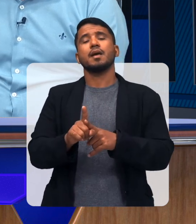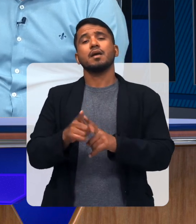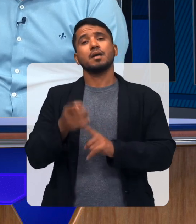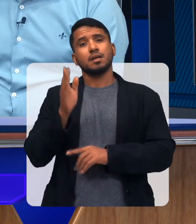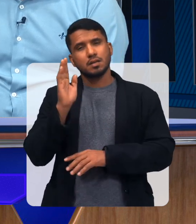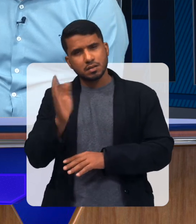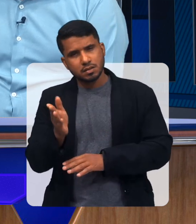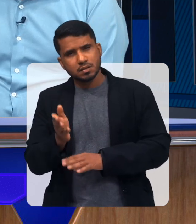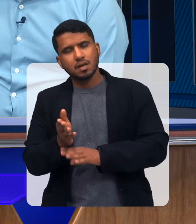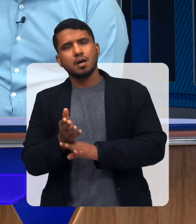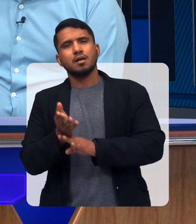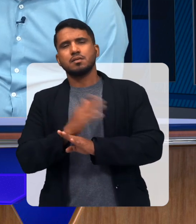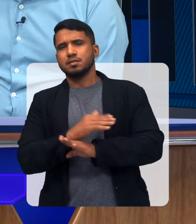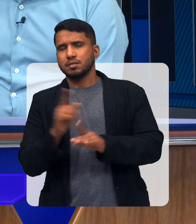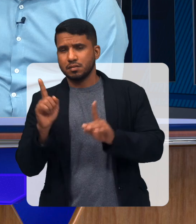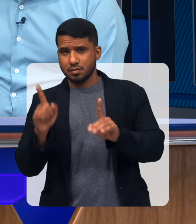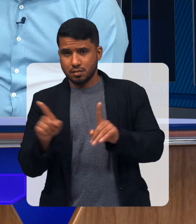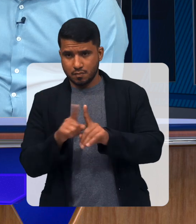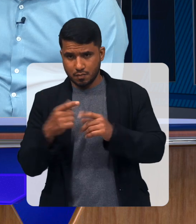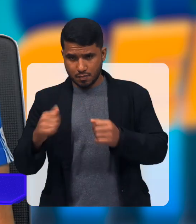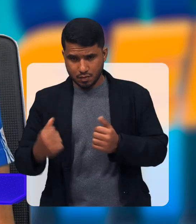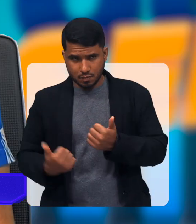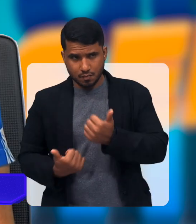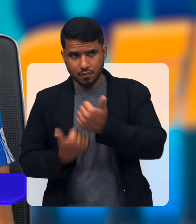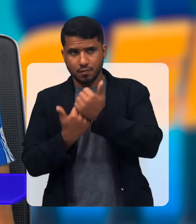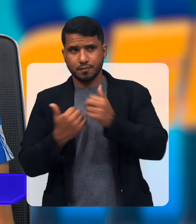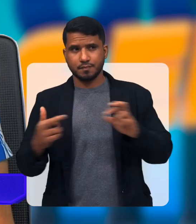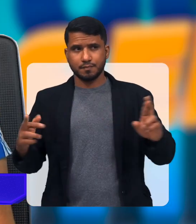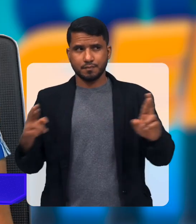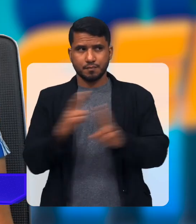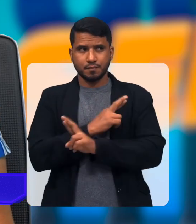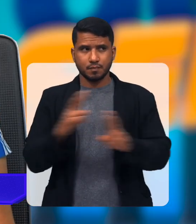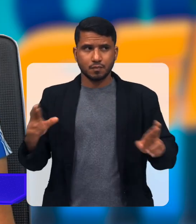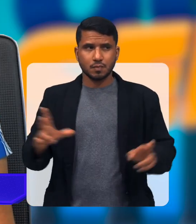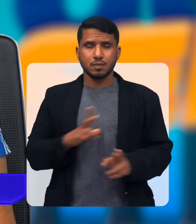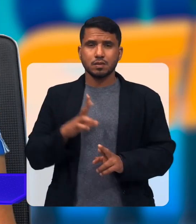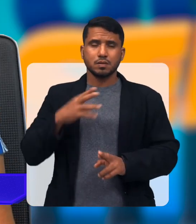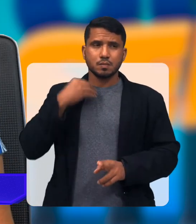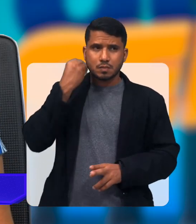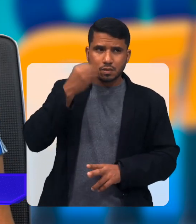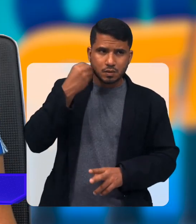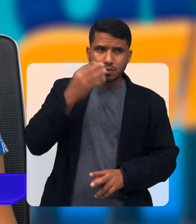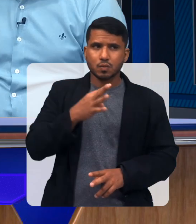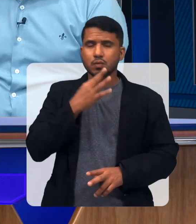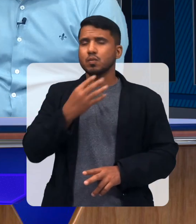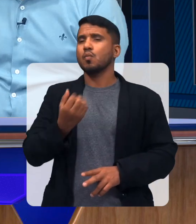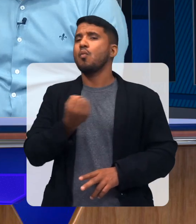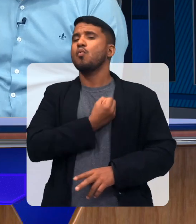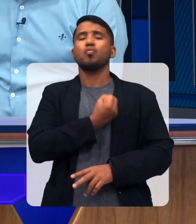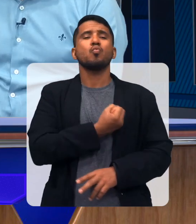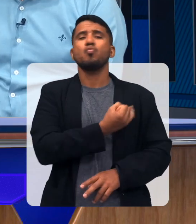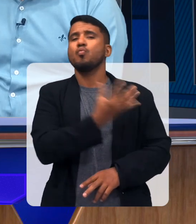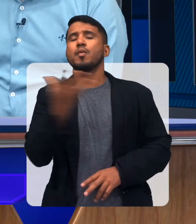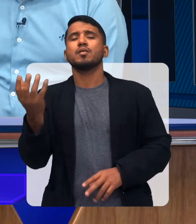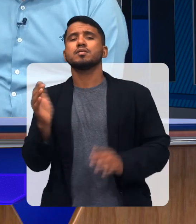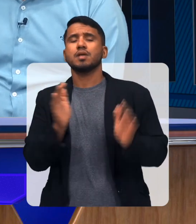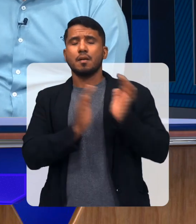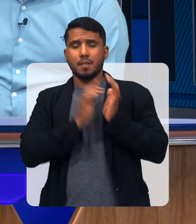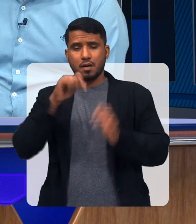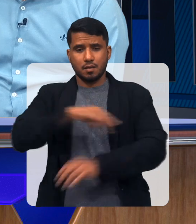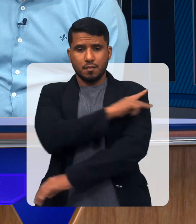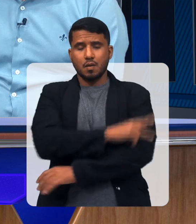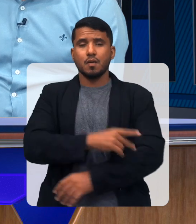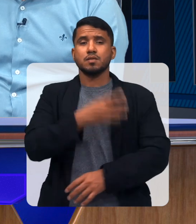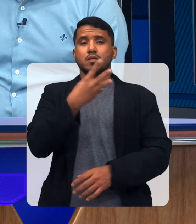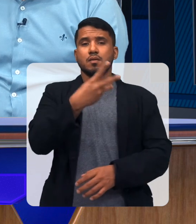apoio Em relação A conhecimento Qual o número de educação Existente no Piauí No Piauí